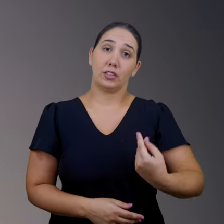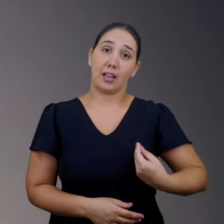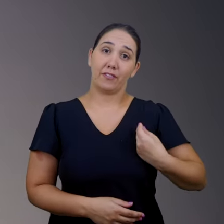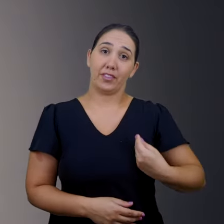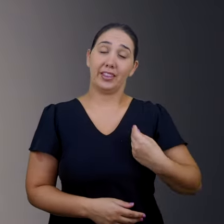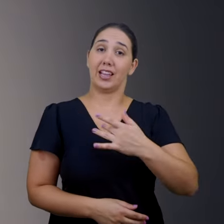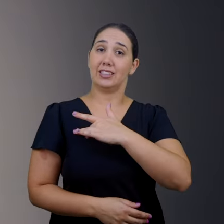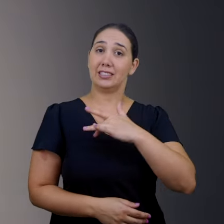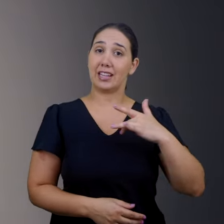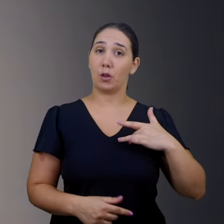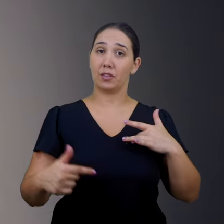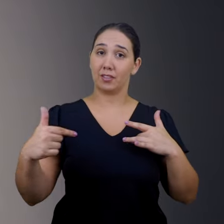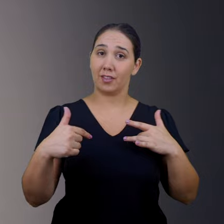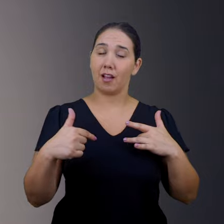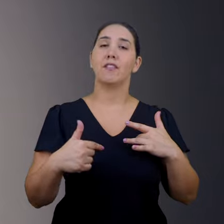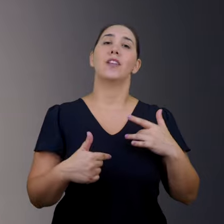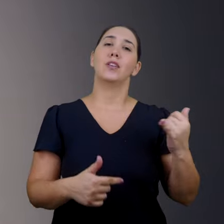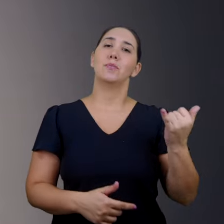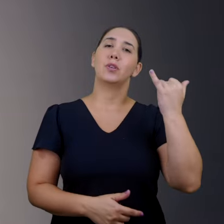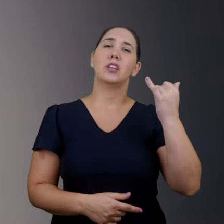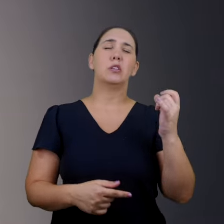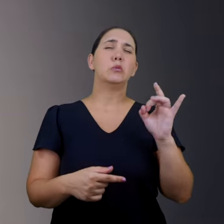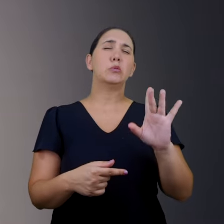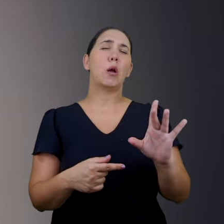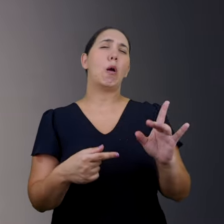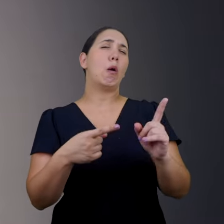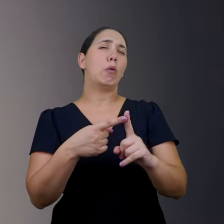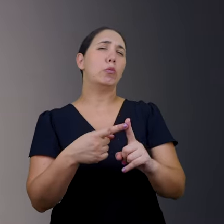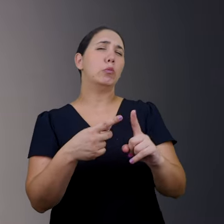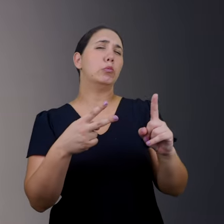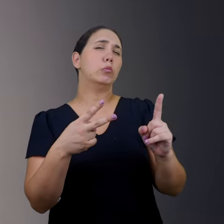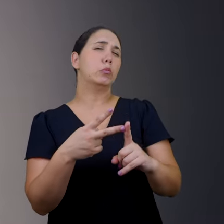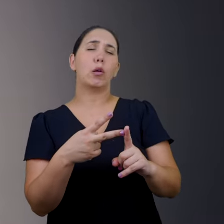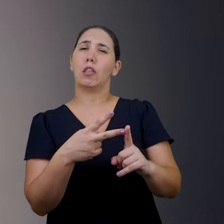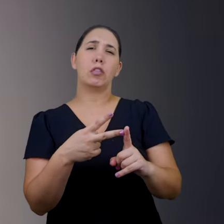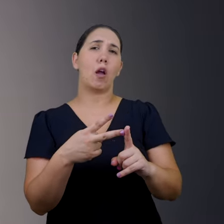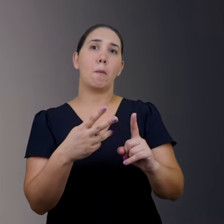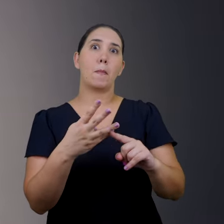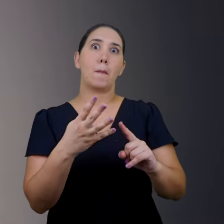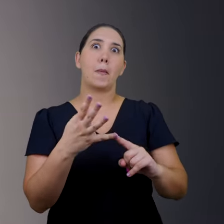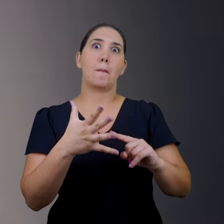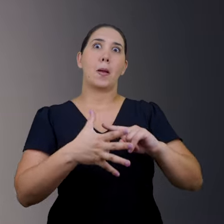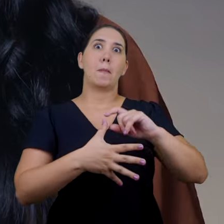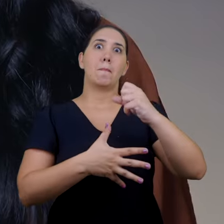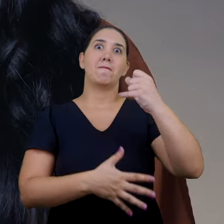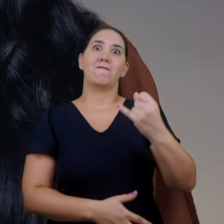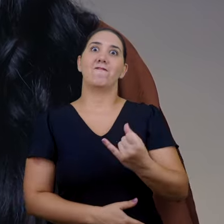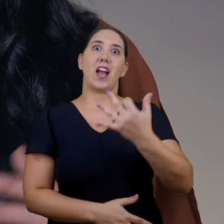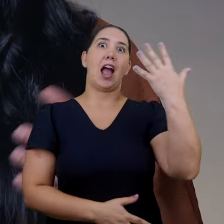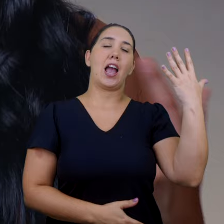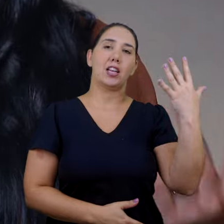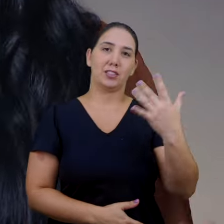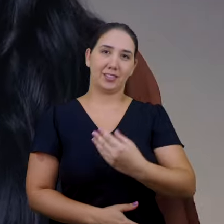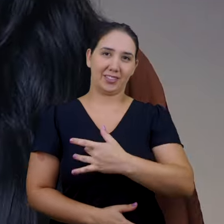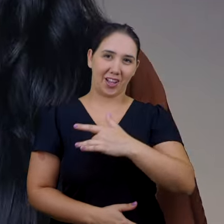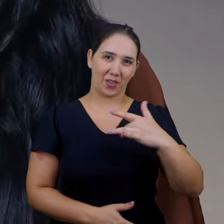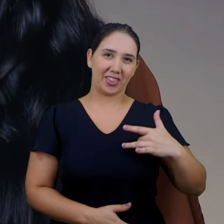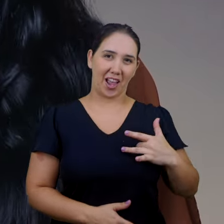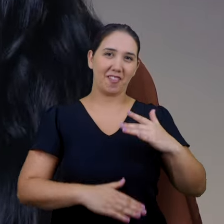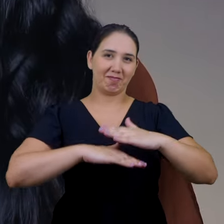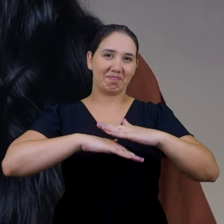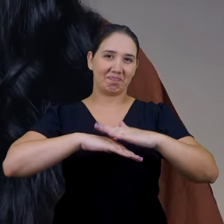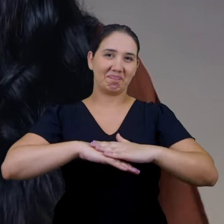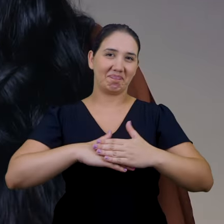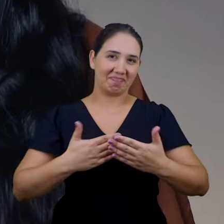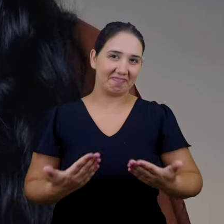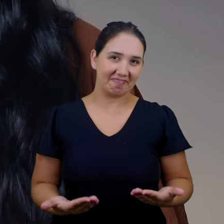integral, podemos pressupor que um estilo de vida saudável inclui não apenas um ou dois, mas uma integralidade de